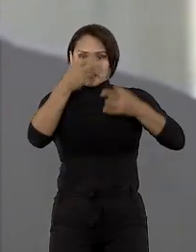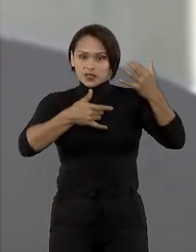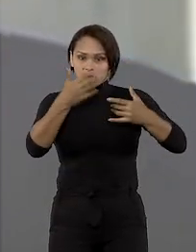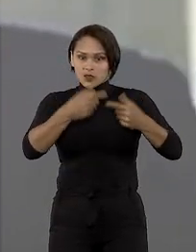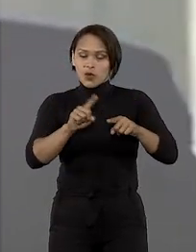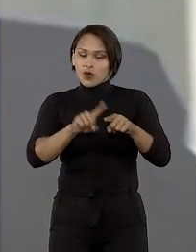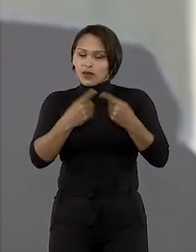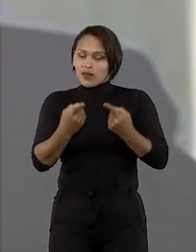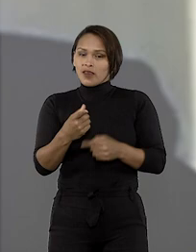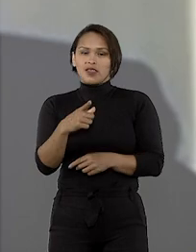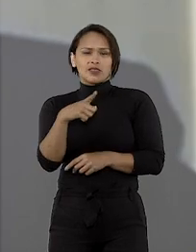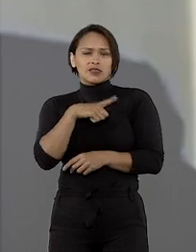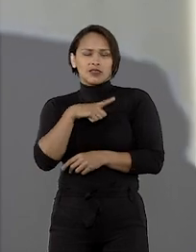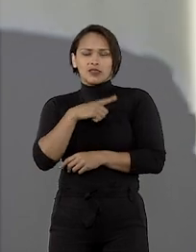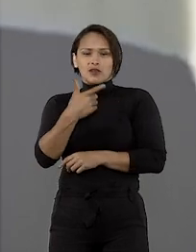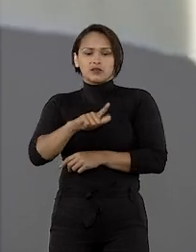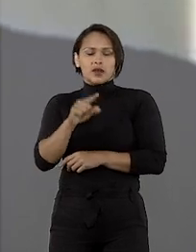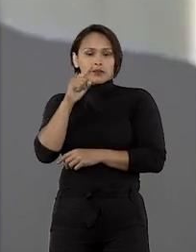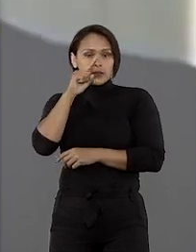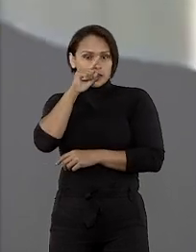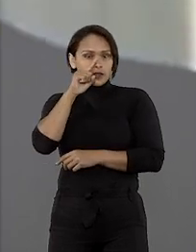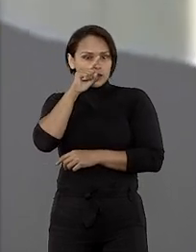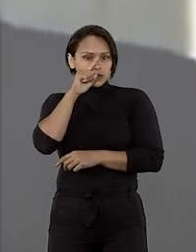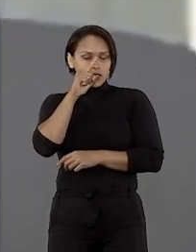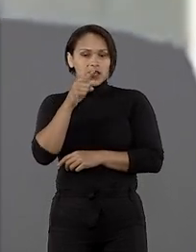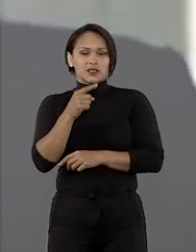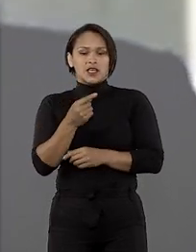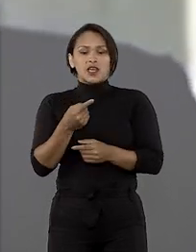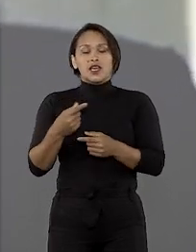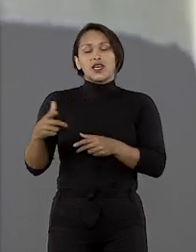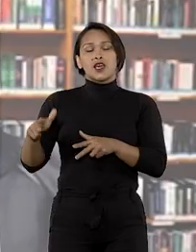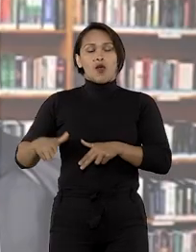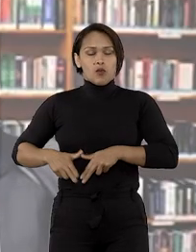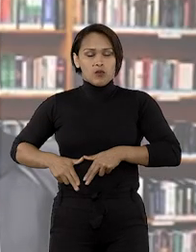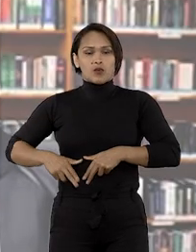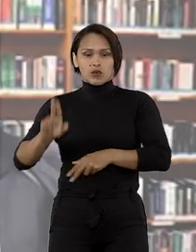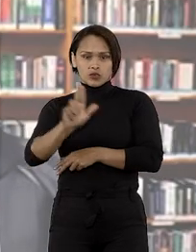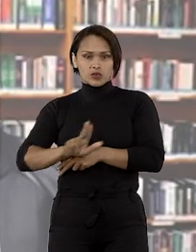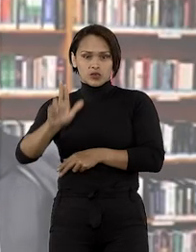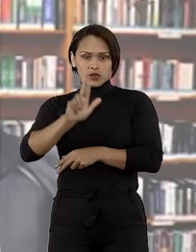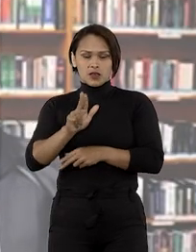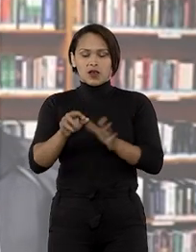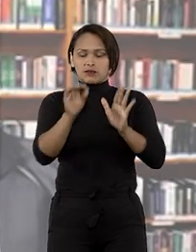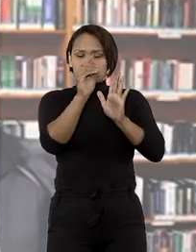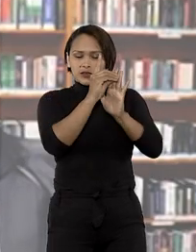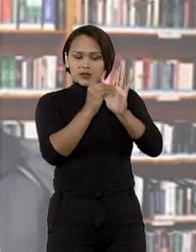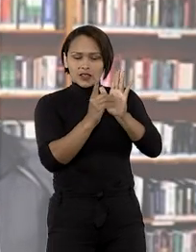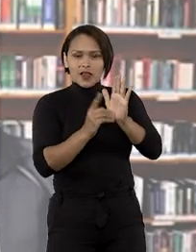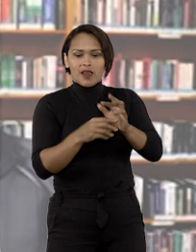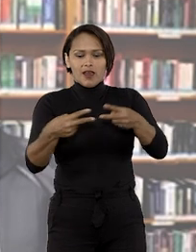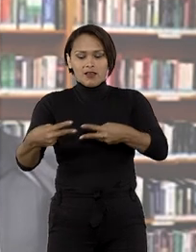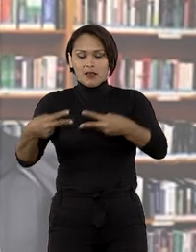explicou que apesar de não haver menção à periculosidade e ao uso de arma de fogo nos decretos que regulam a Previdência Social,